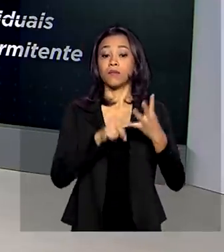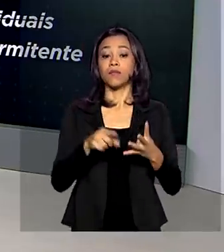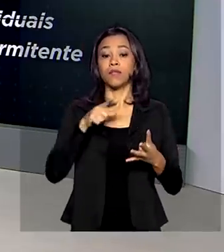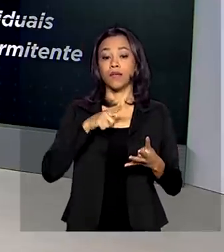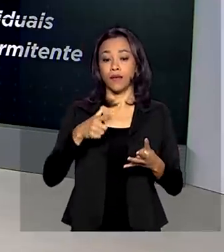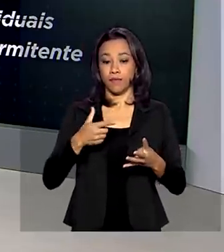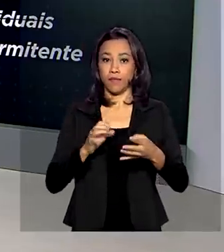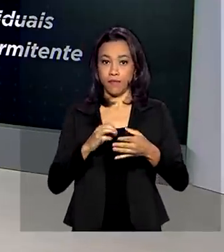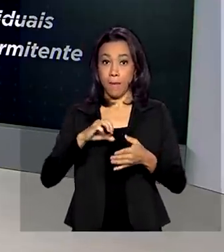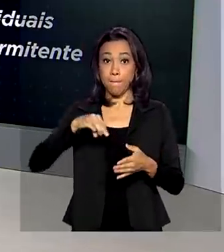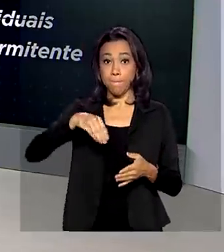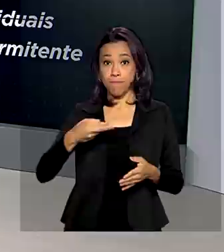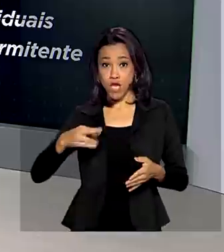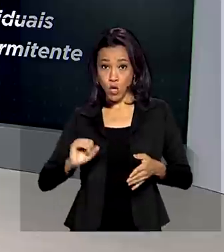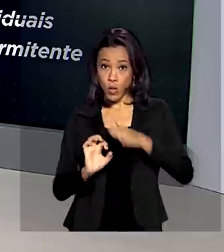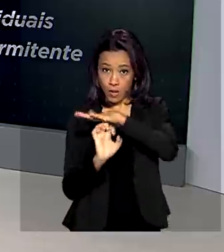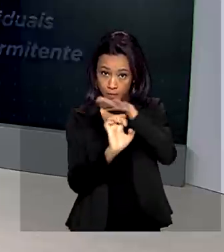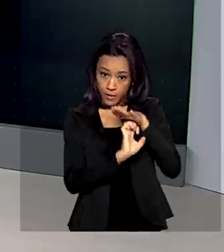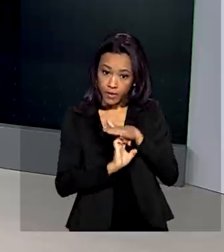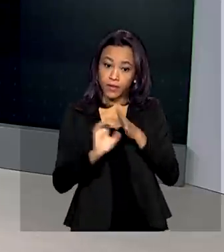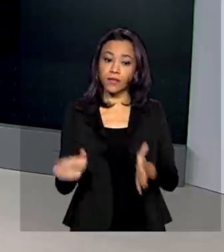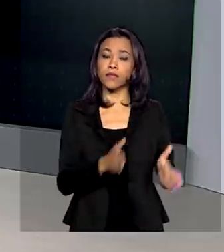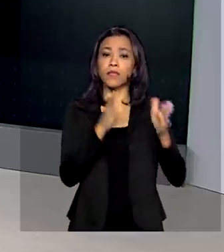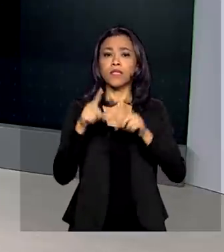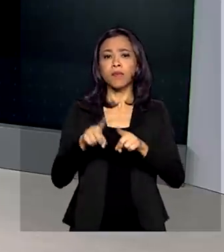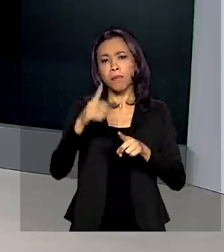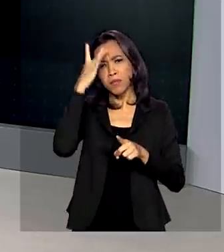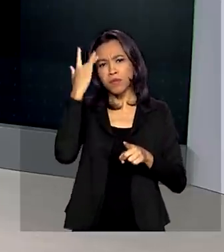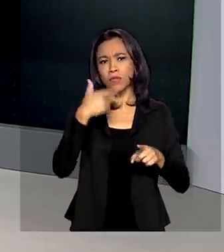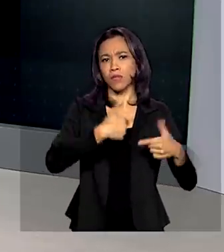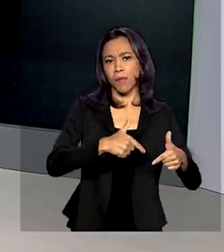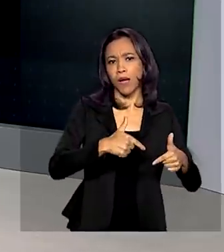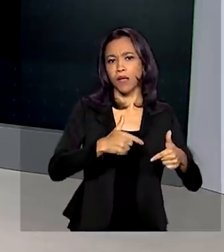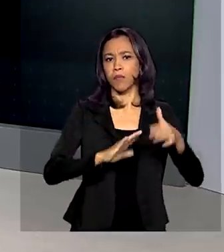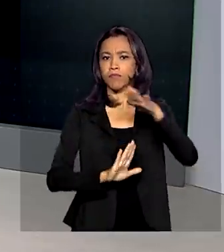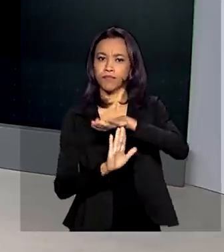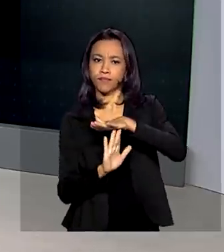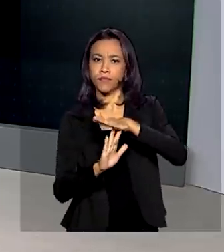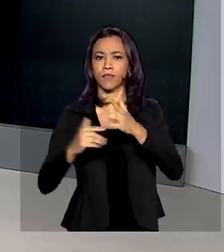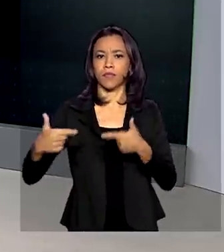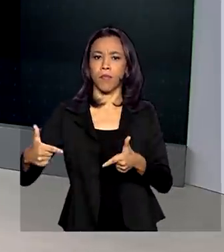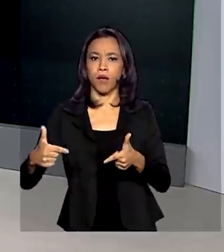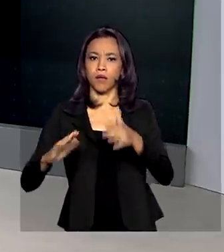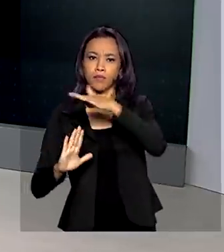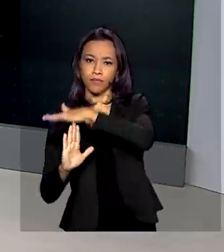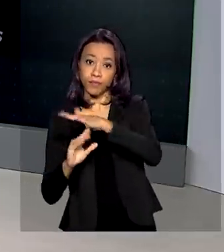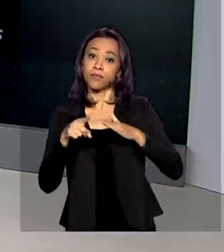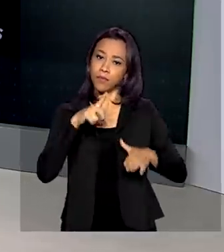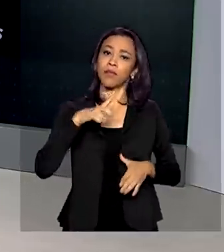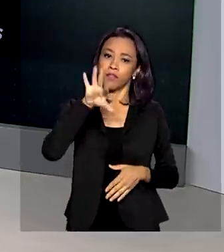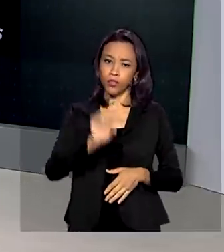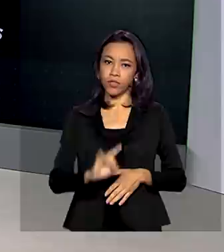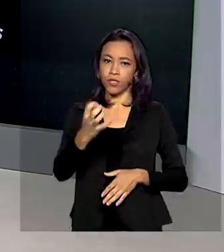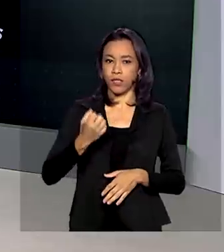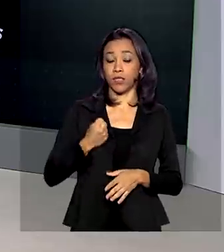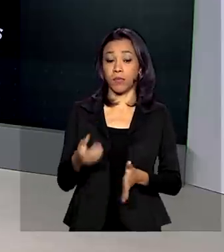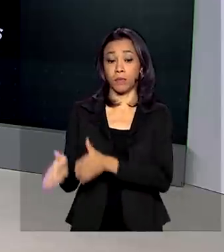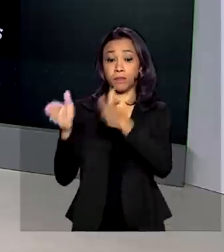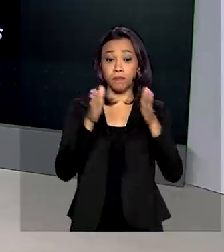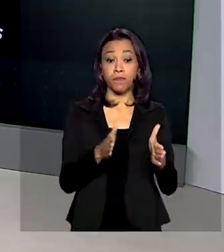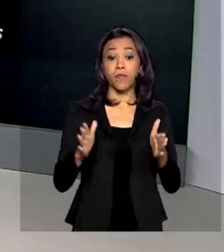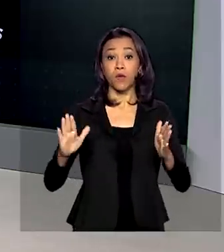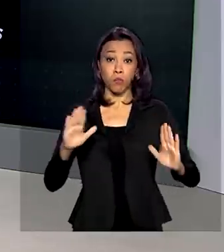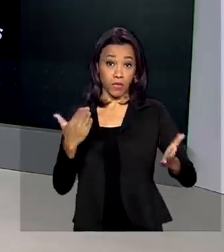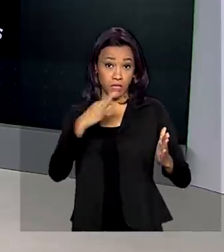empregados em regime intermitente que não estejam trabalhando. E agora vamos ver as faixas de renda que vão permitir o acesso